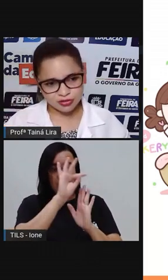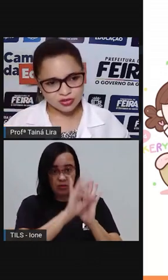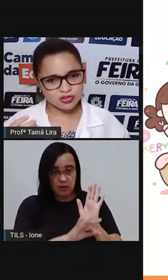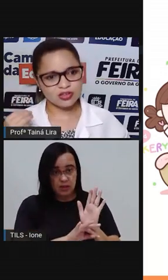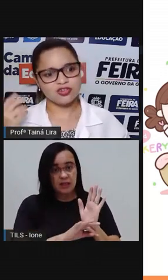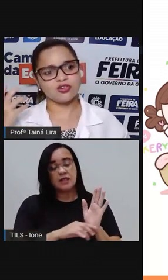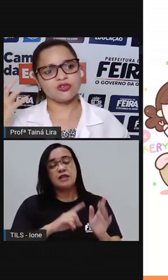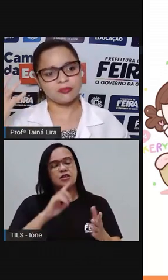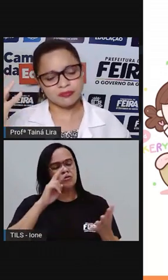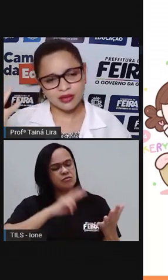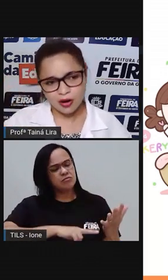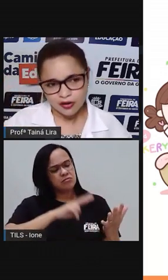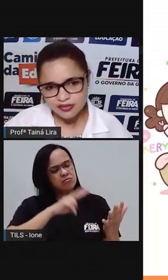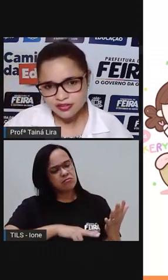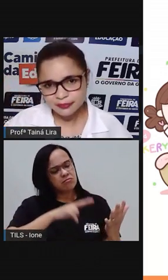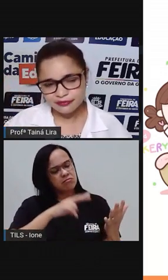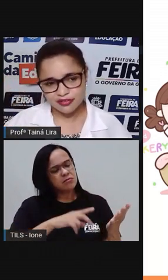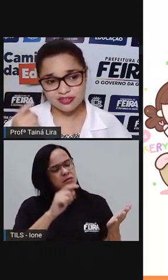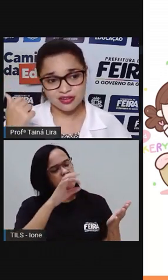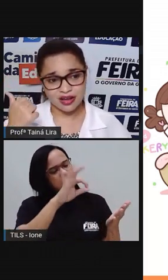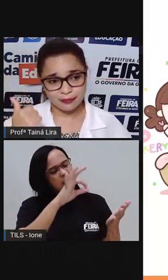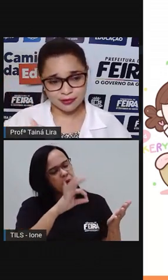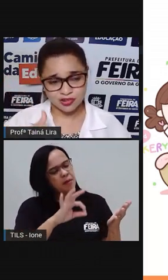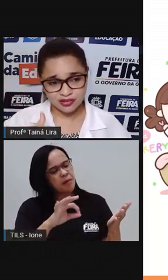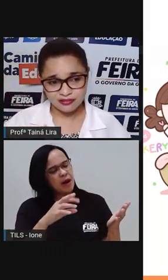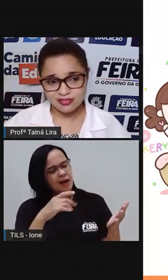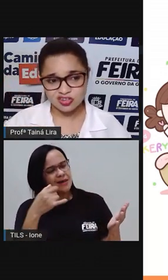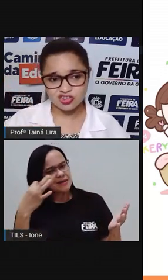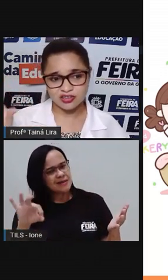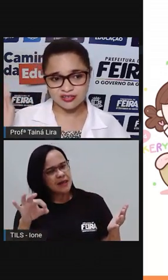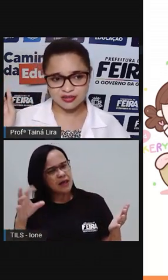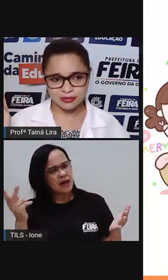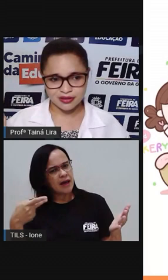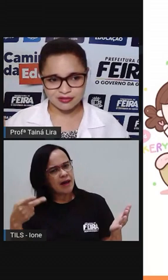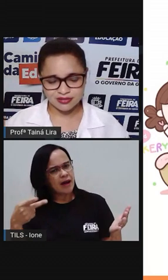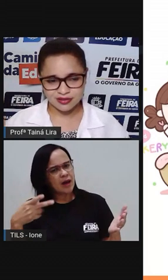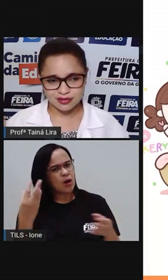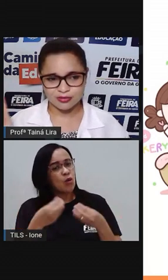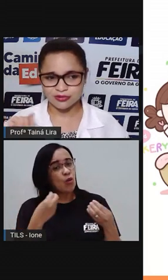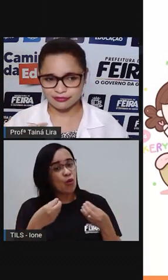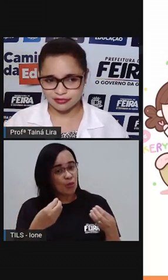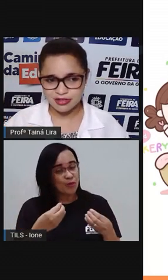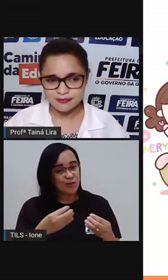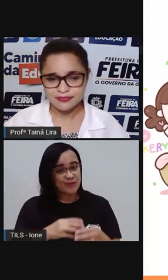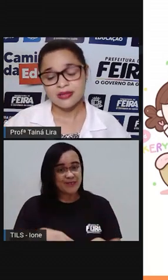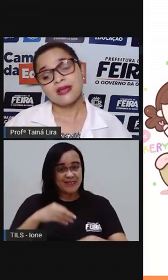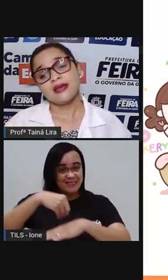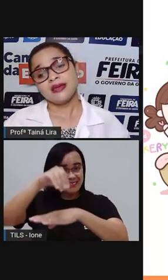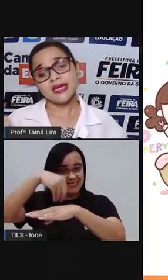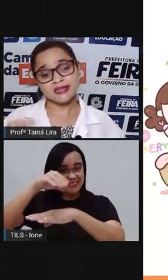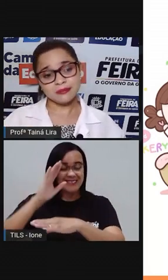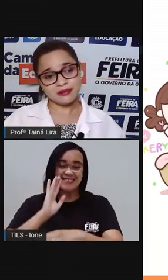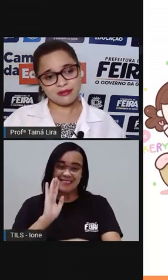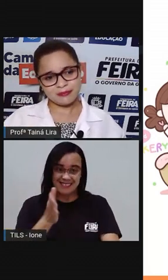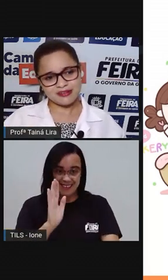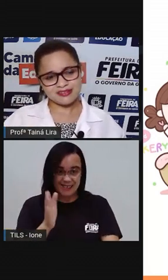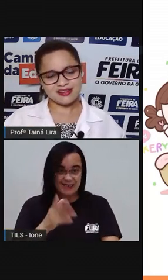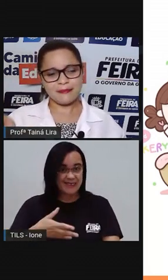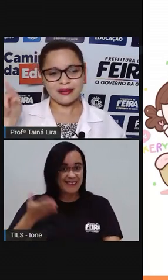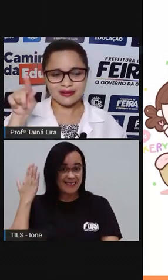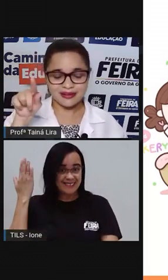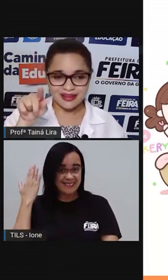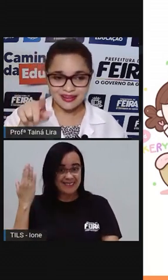escreveu o texto direitinho Se tem correção para fazer A PRO já deu essas dicas também na aula anterior, não foi? E também vai